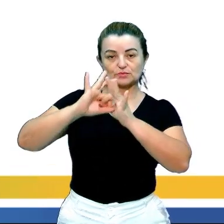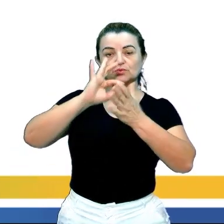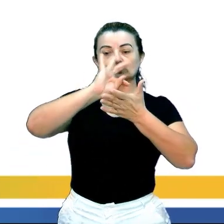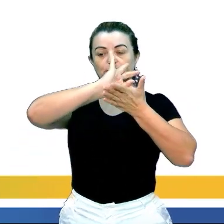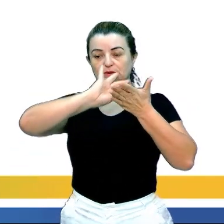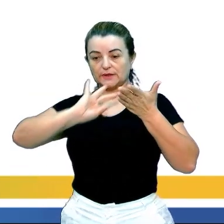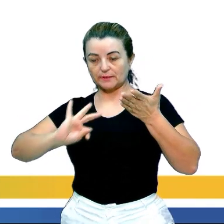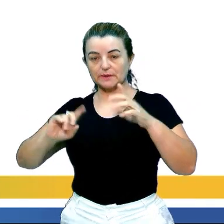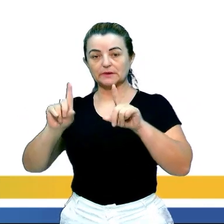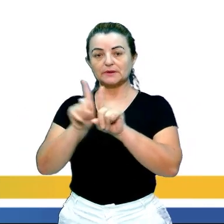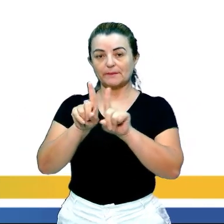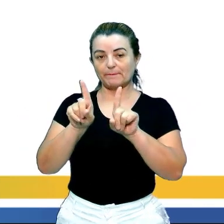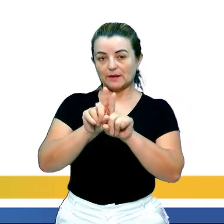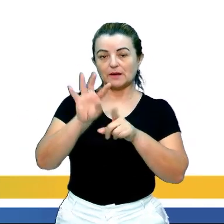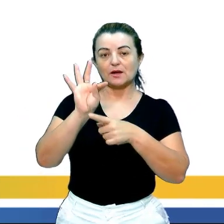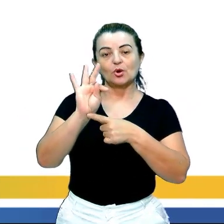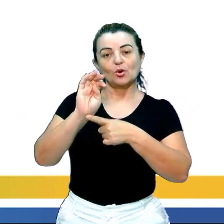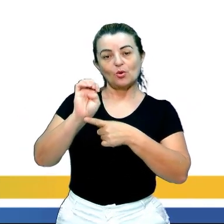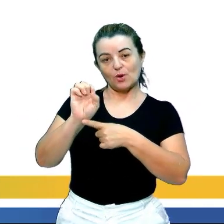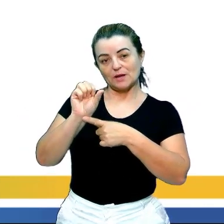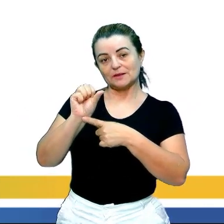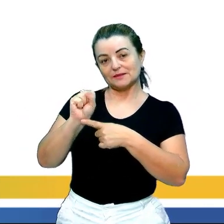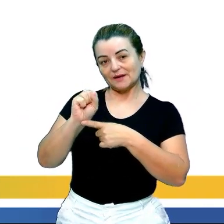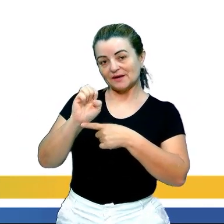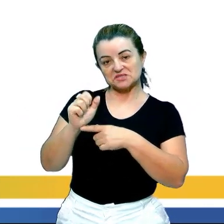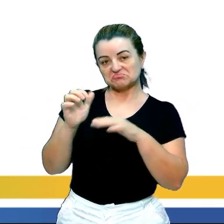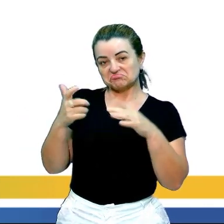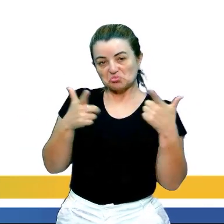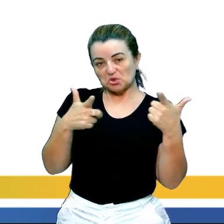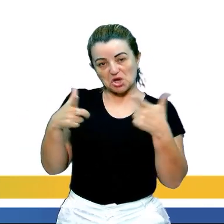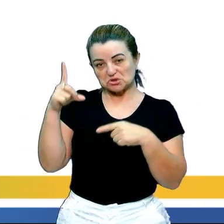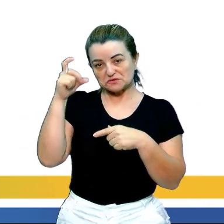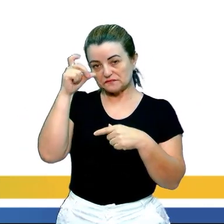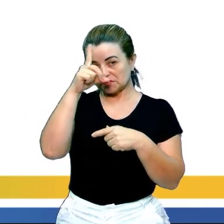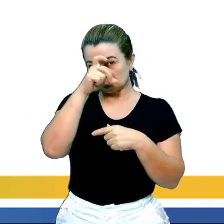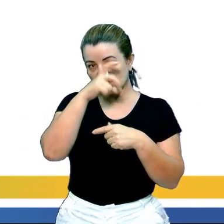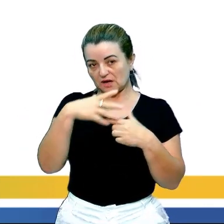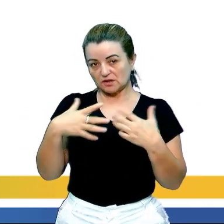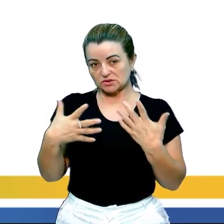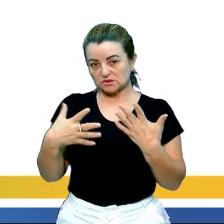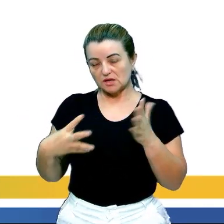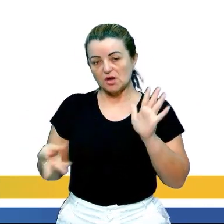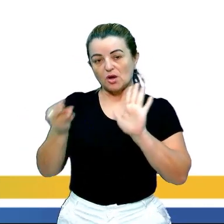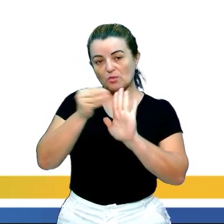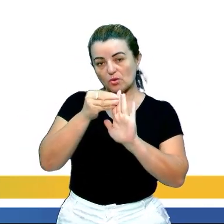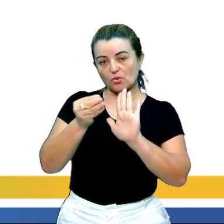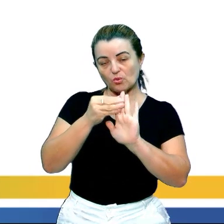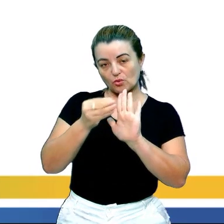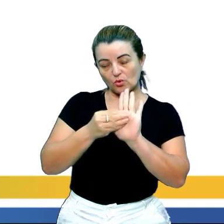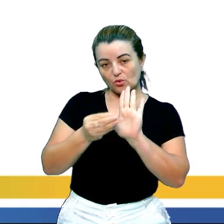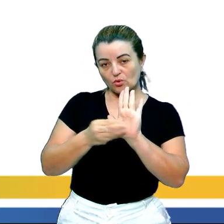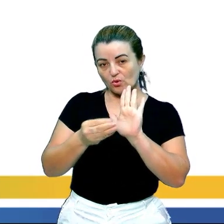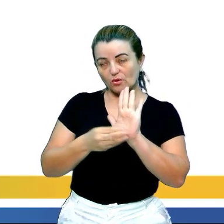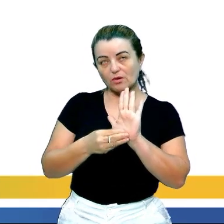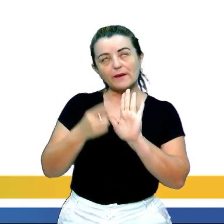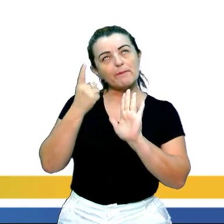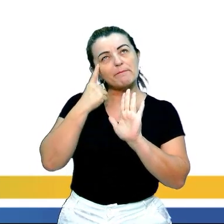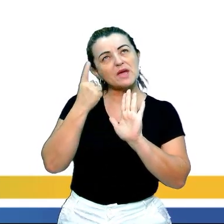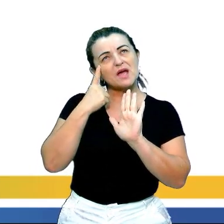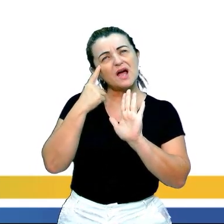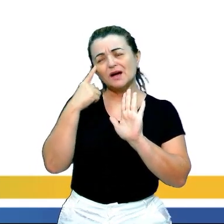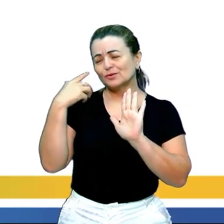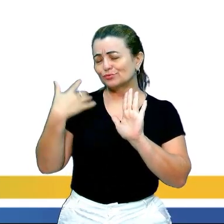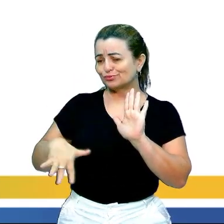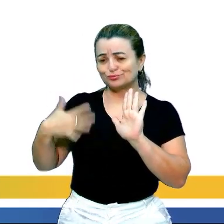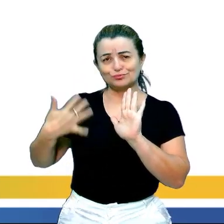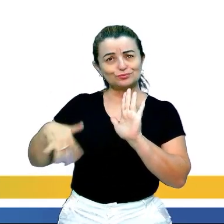com a tese. Então se vocês observarem, não há uma dificuldade, né gente? A gente coloca na cabeça que é difícil, mas na verdade a redação